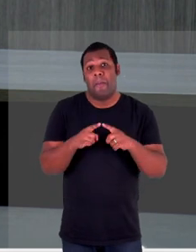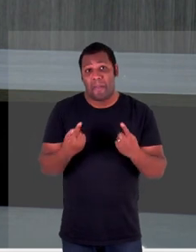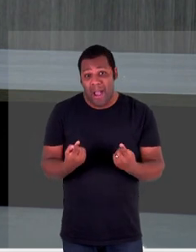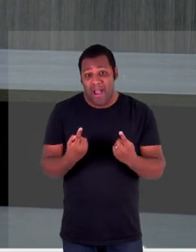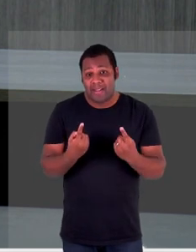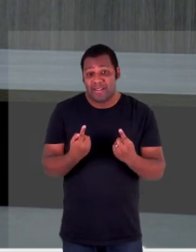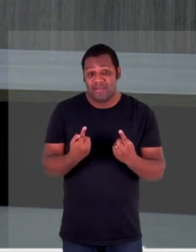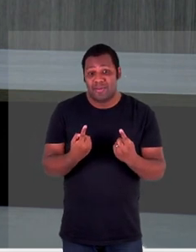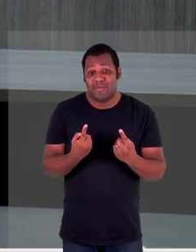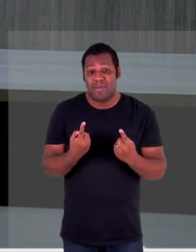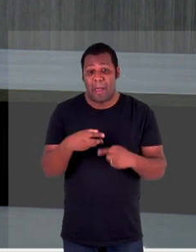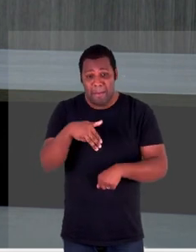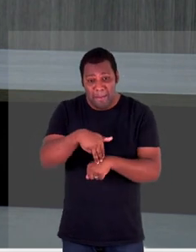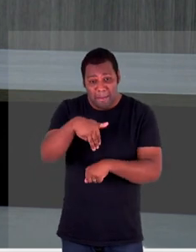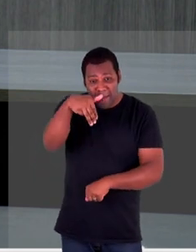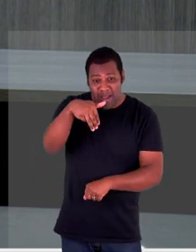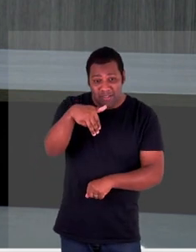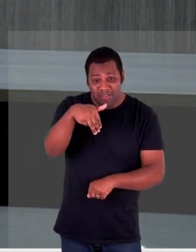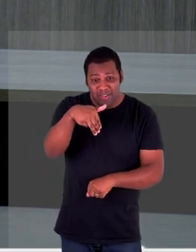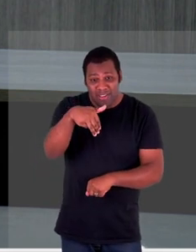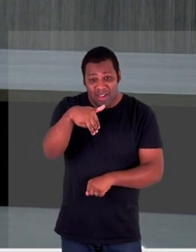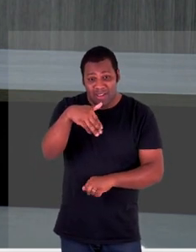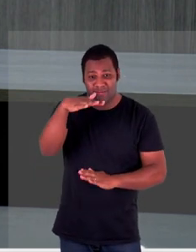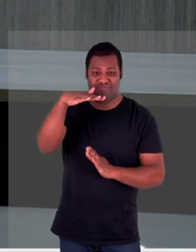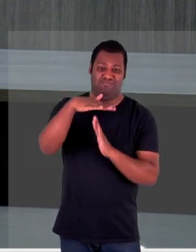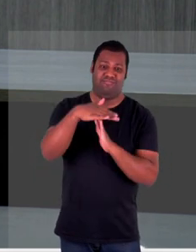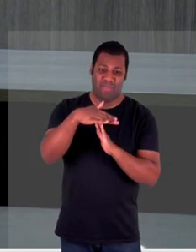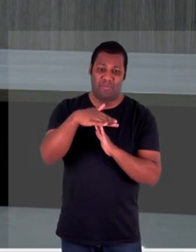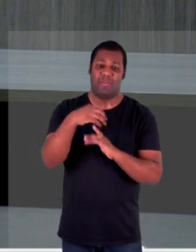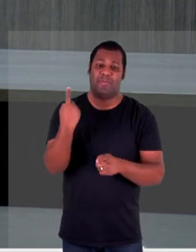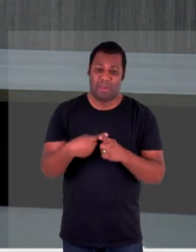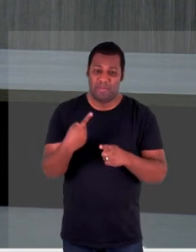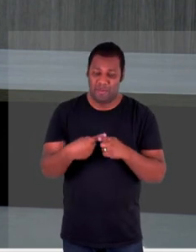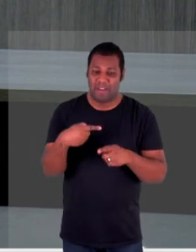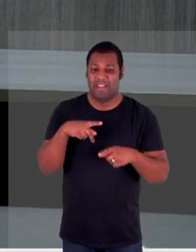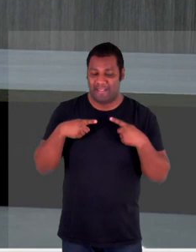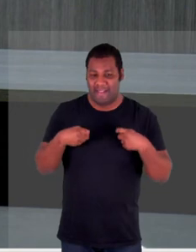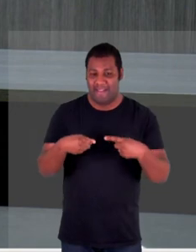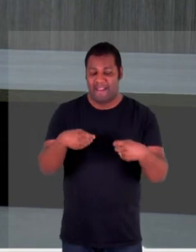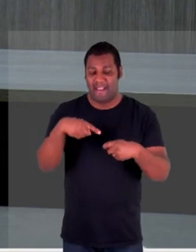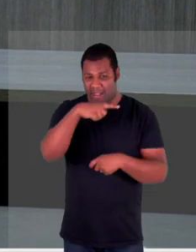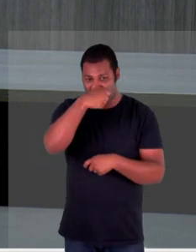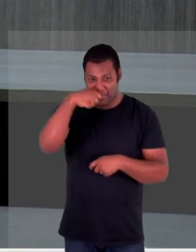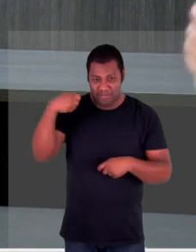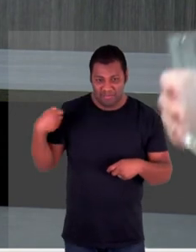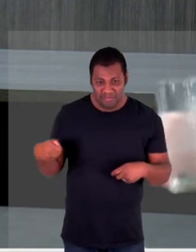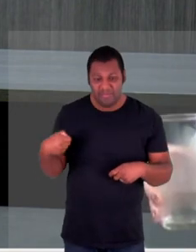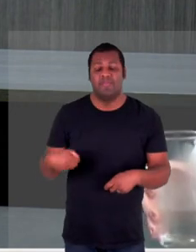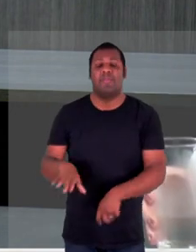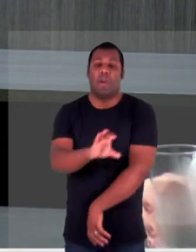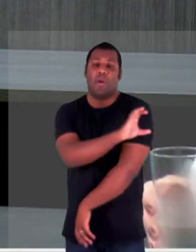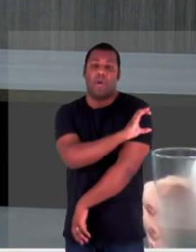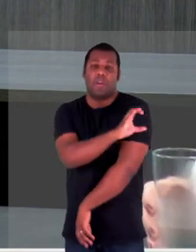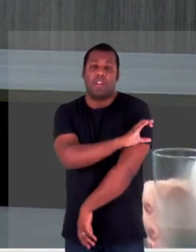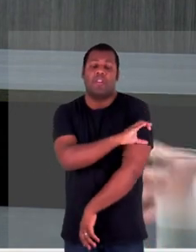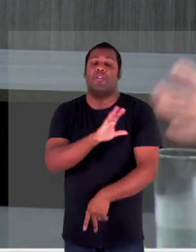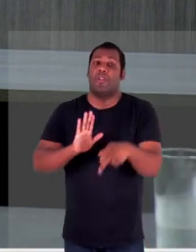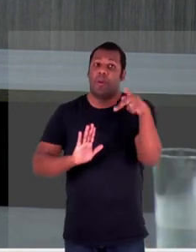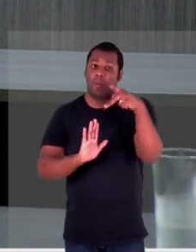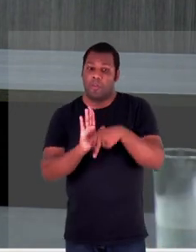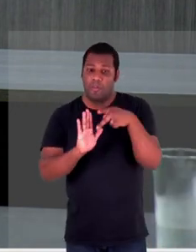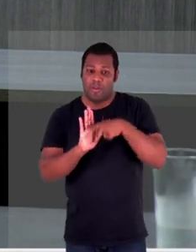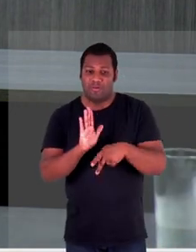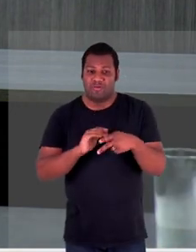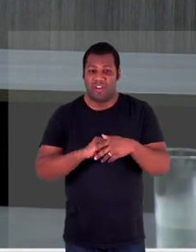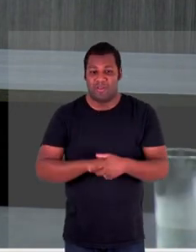declarada a guerra da Ucrânia foi declarada em meio invasão ela é coordenadora do projeto Robin Hood Project por